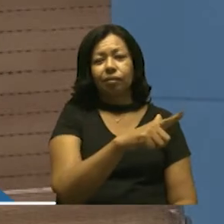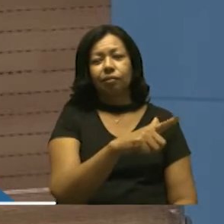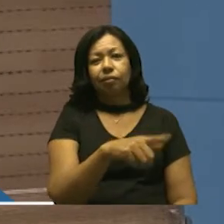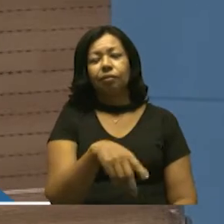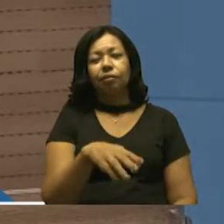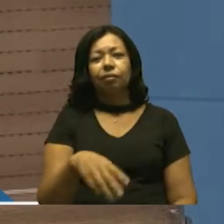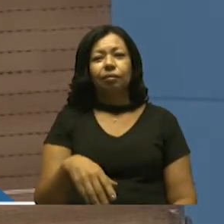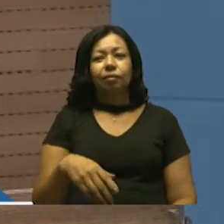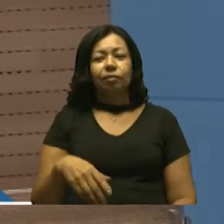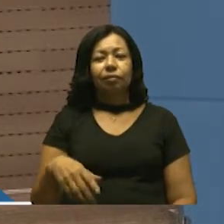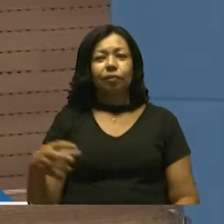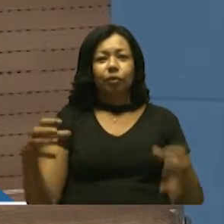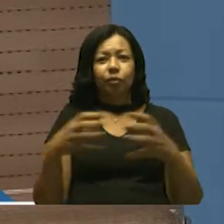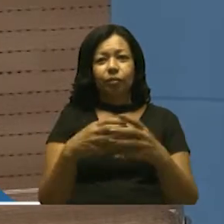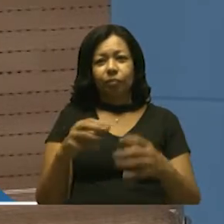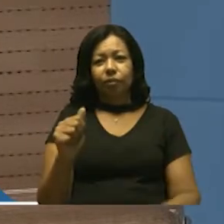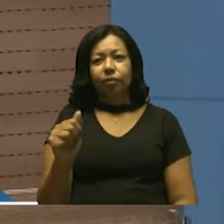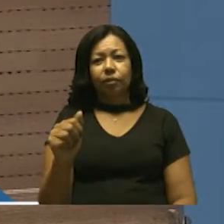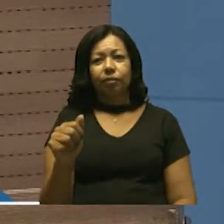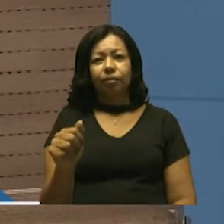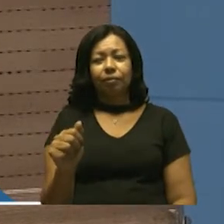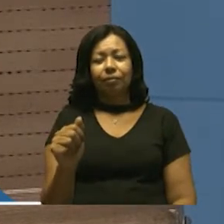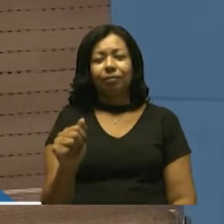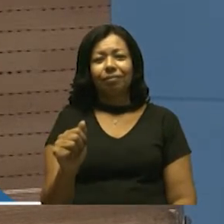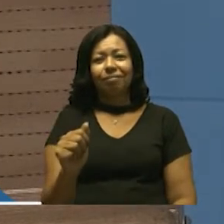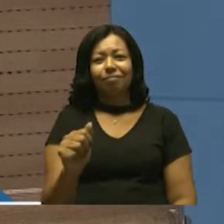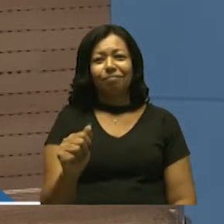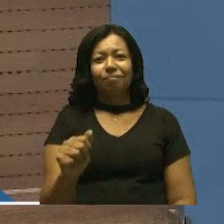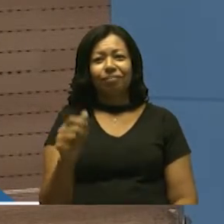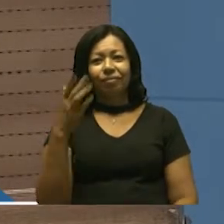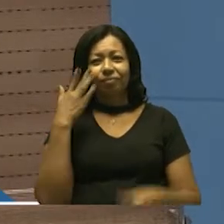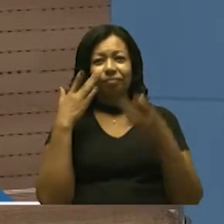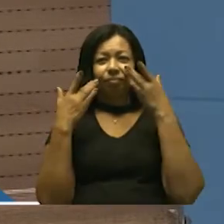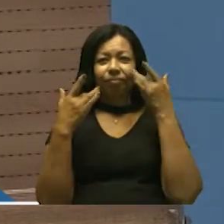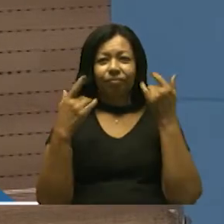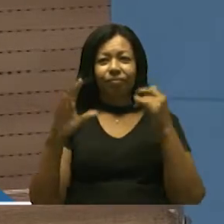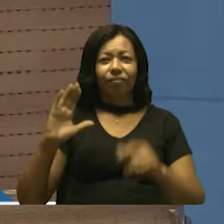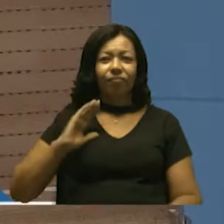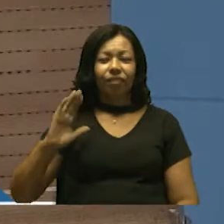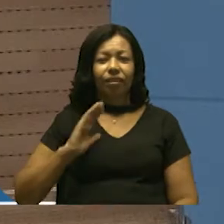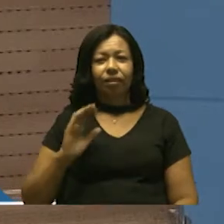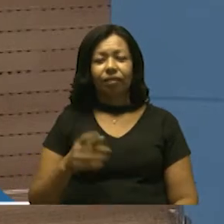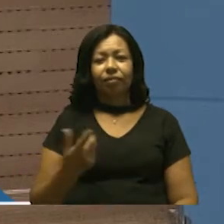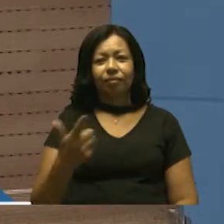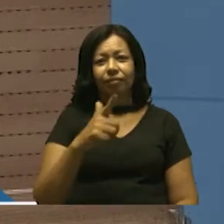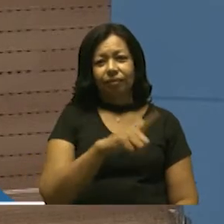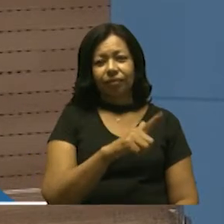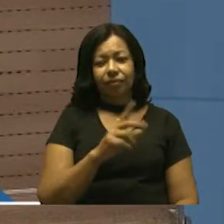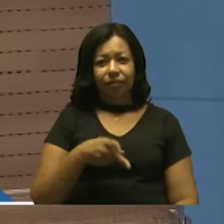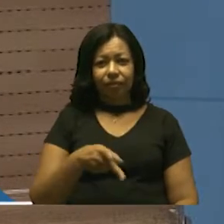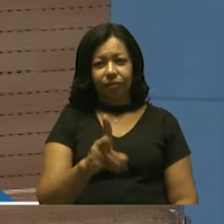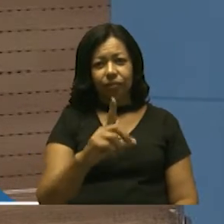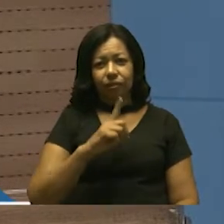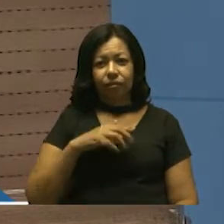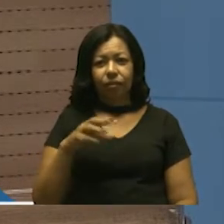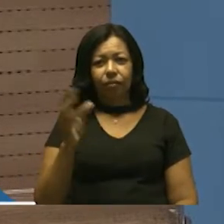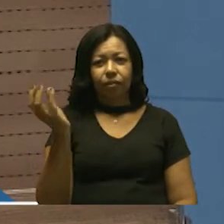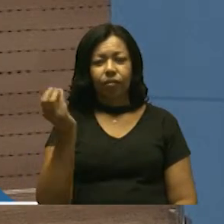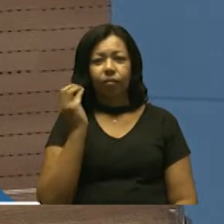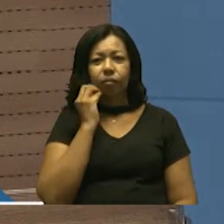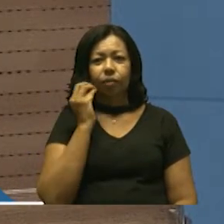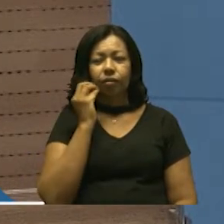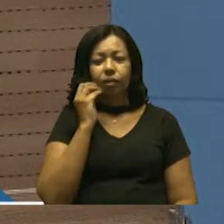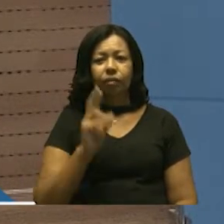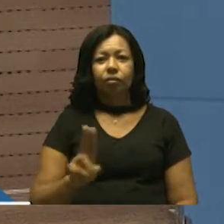talentos e os grupos artísticos da nossa cidade. Fico o meu voto favorável, registrando aqui, sempre que tinha oportunidade,